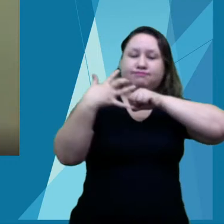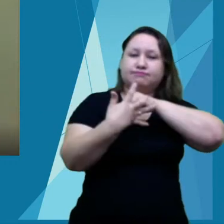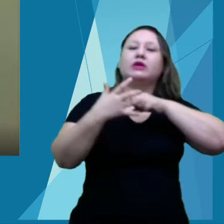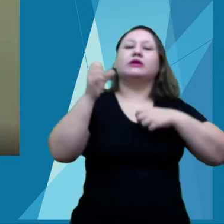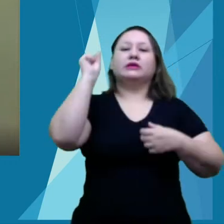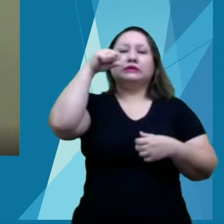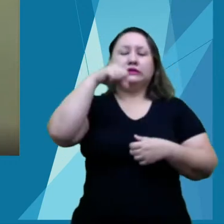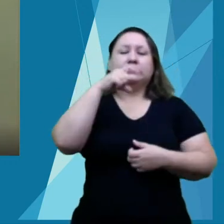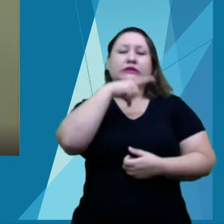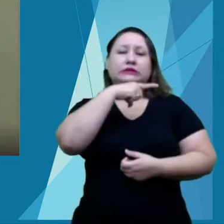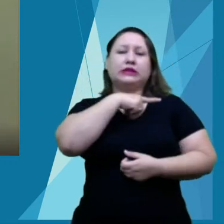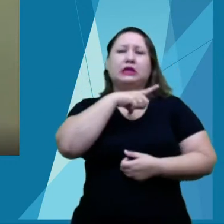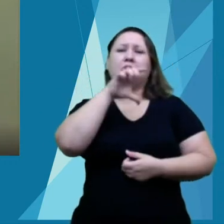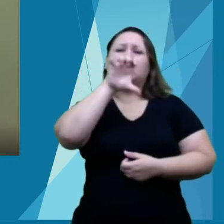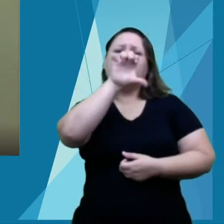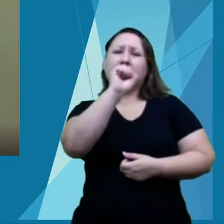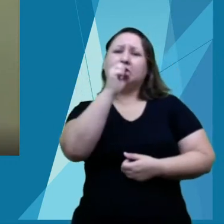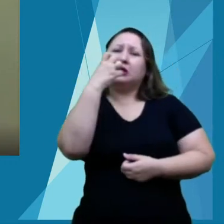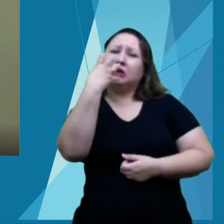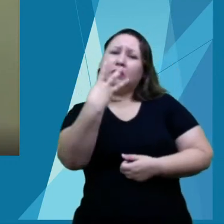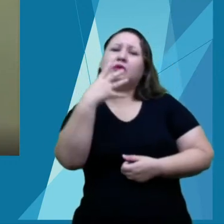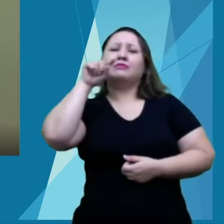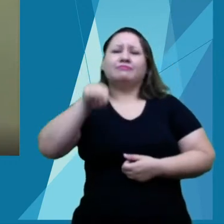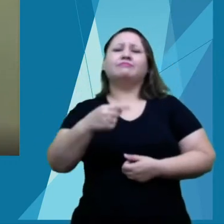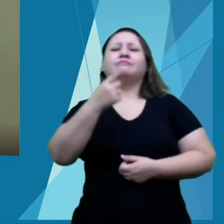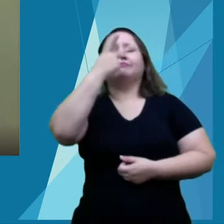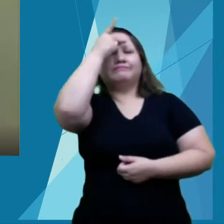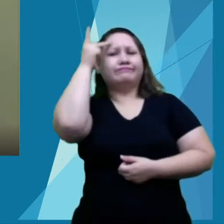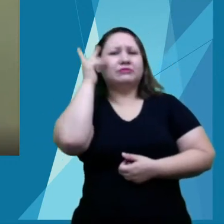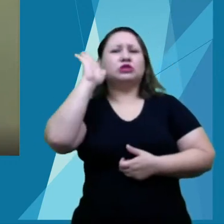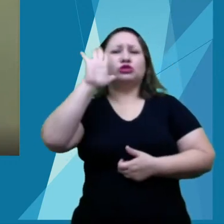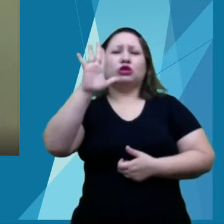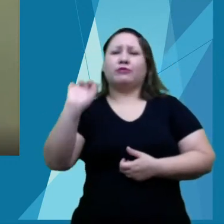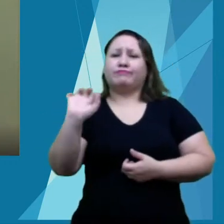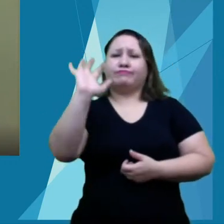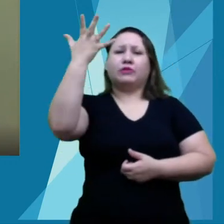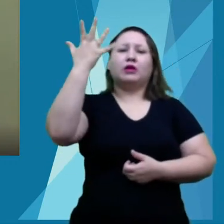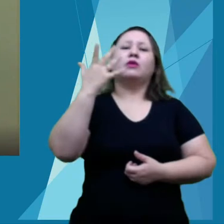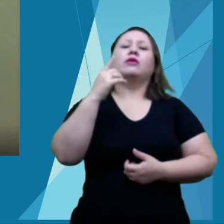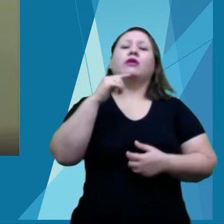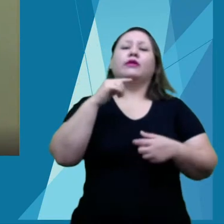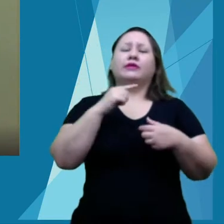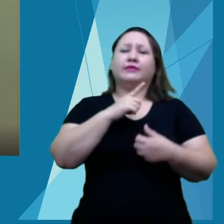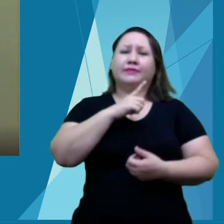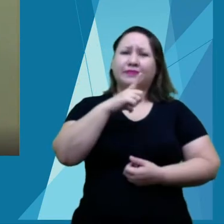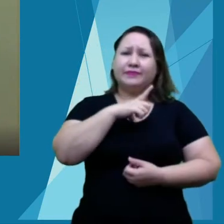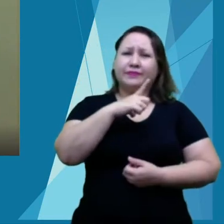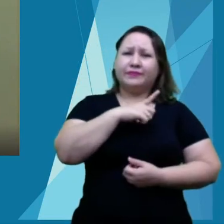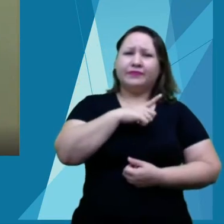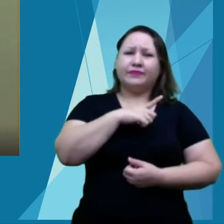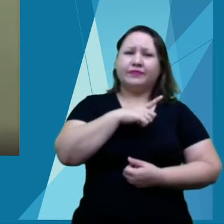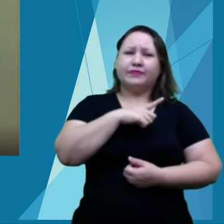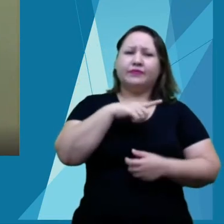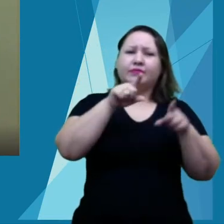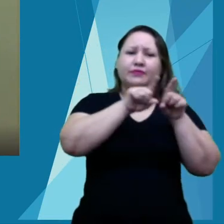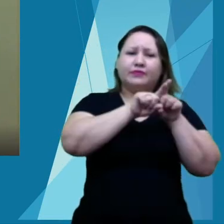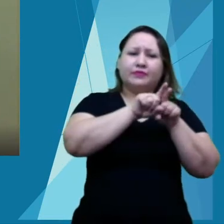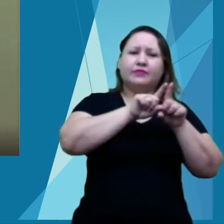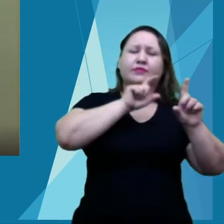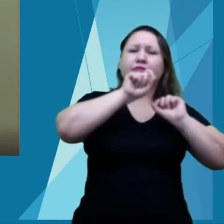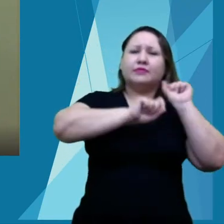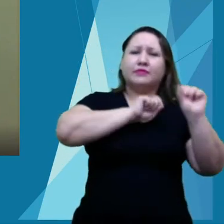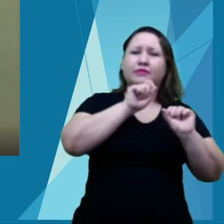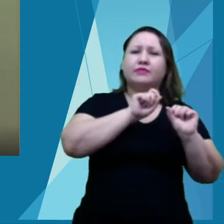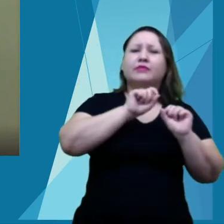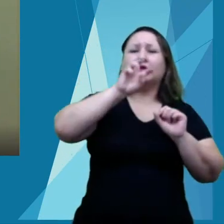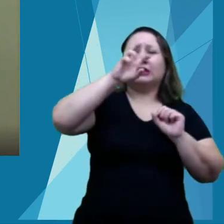mais de 84 mil pessoas atendidas até aqui com as ações de extensão. São mais de 50